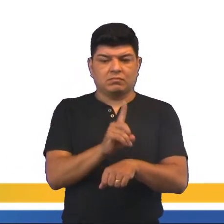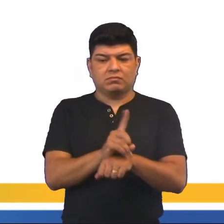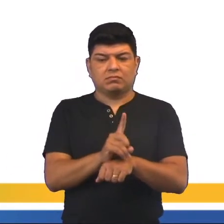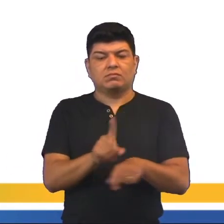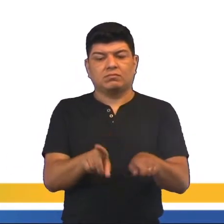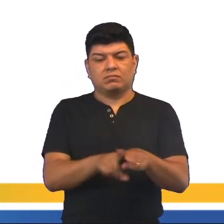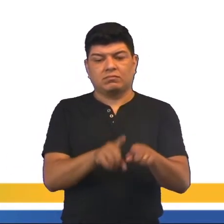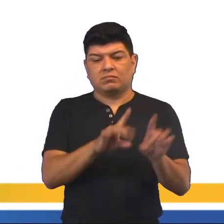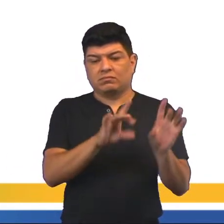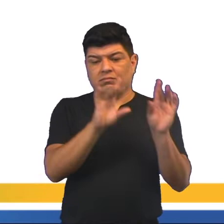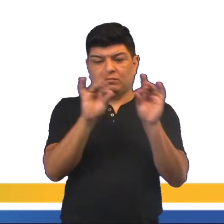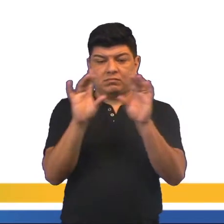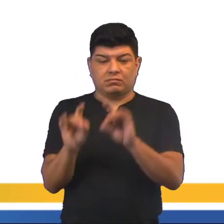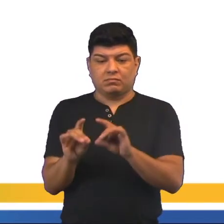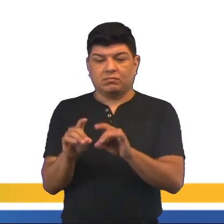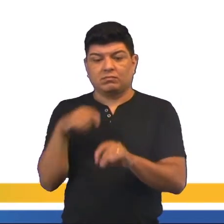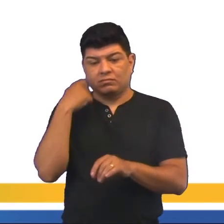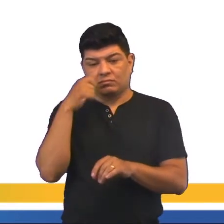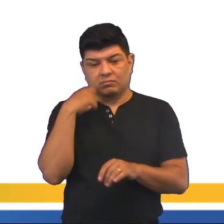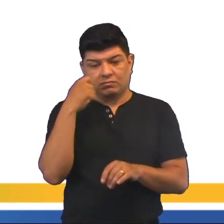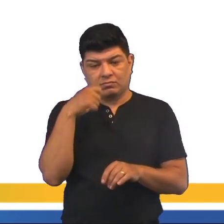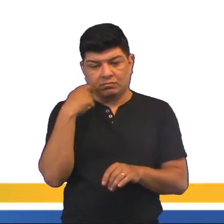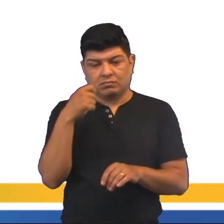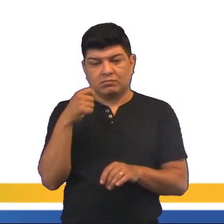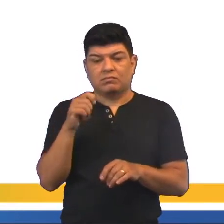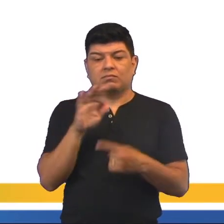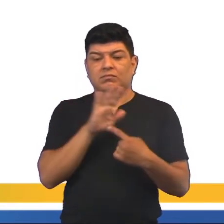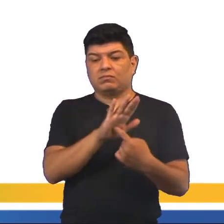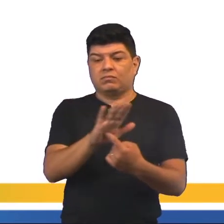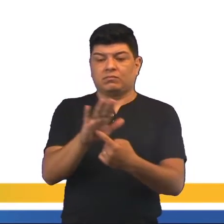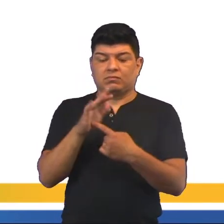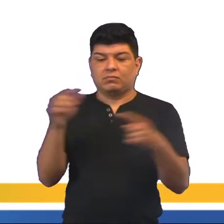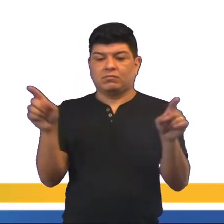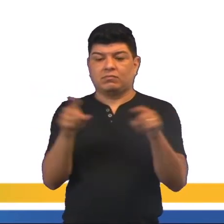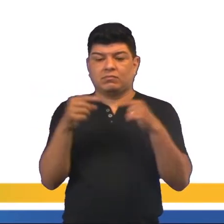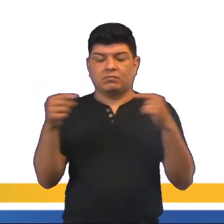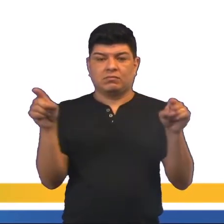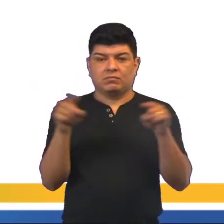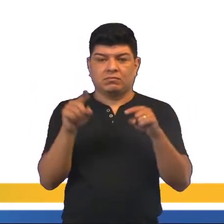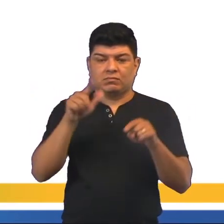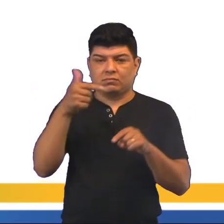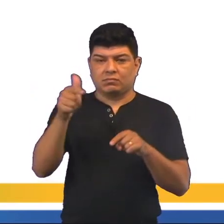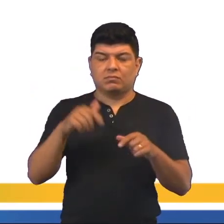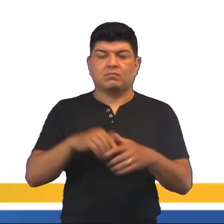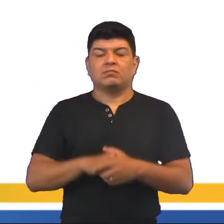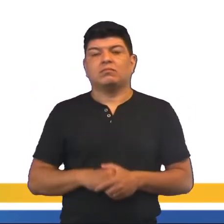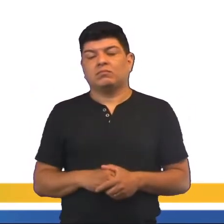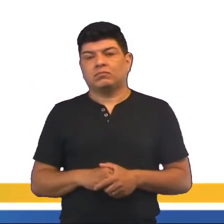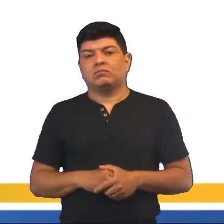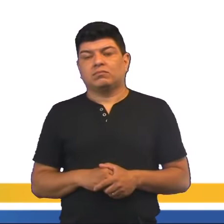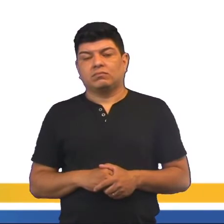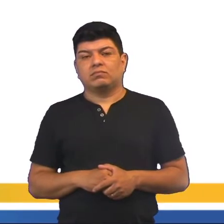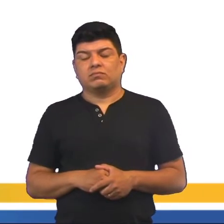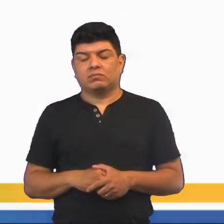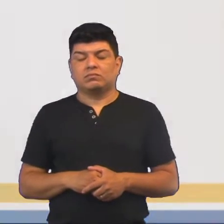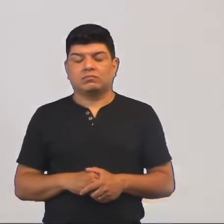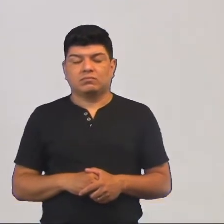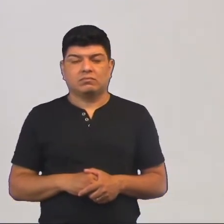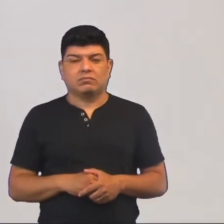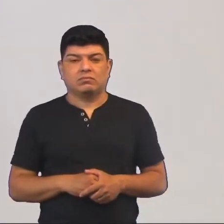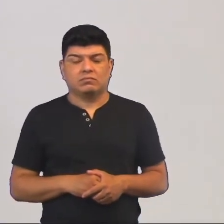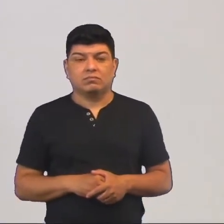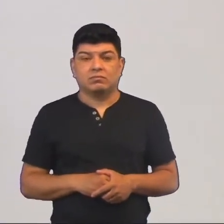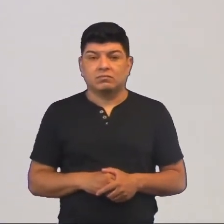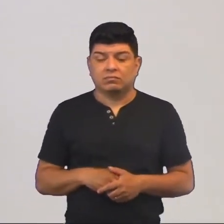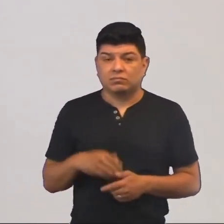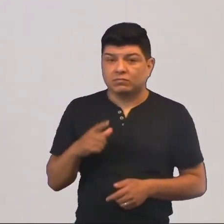de áreas específicas, como o diretor de ator, né? O diretor de cena, o diretor musical, né?